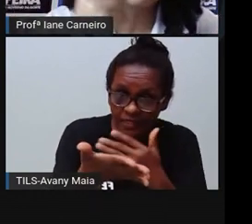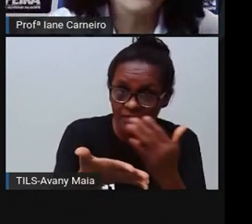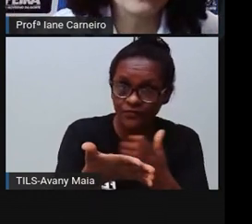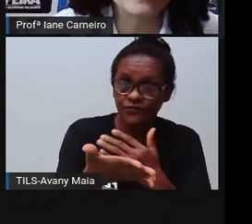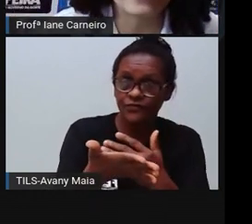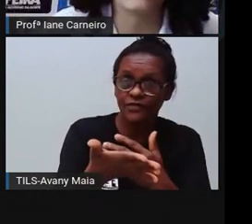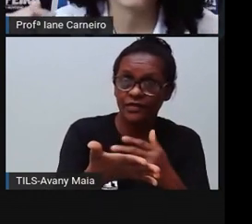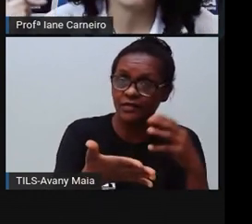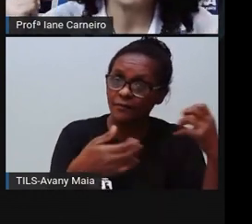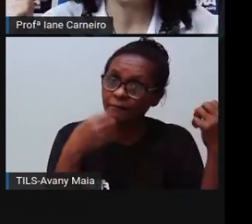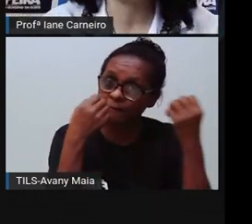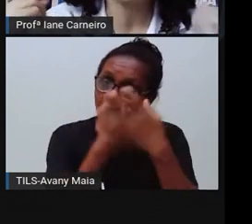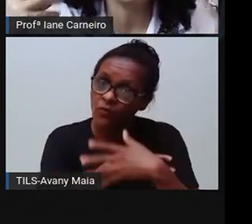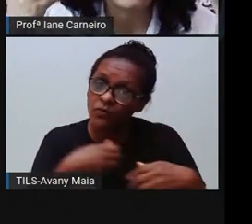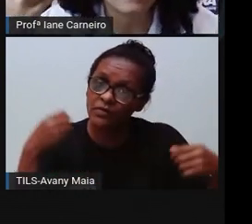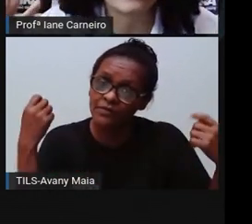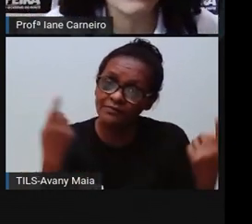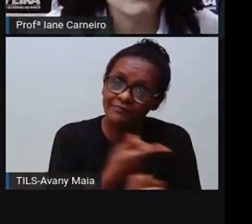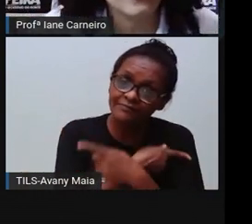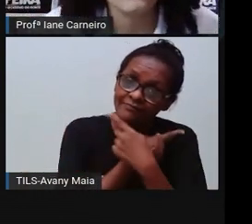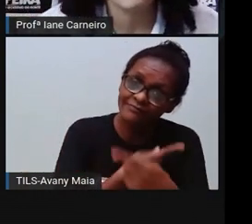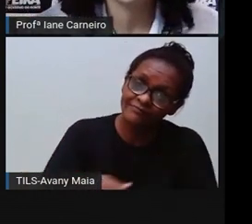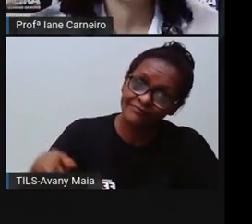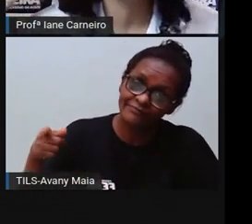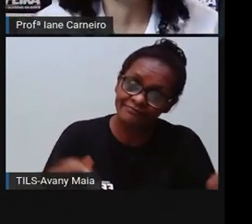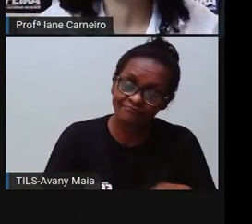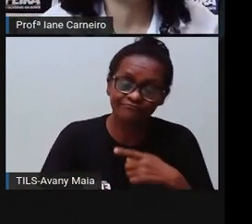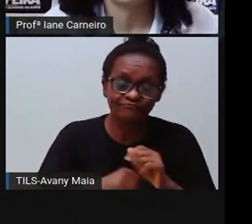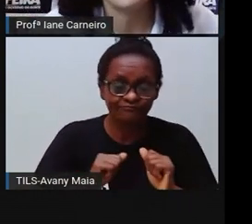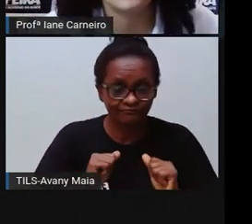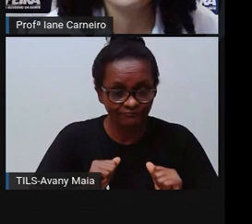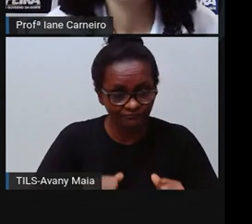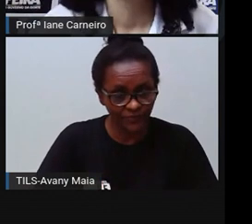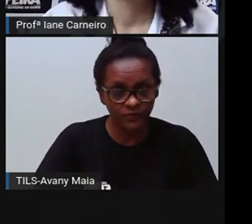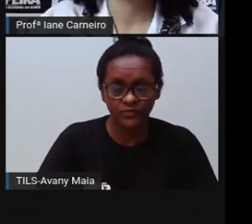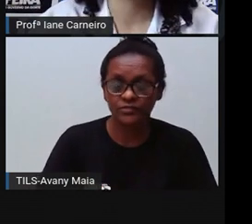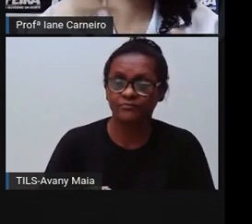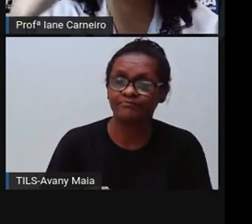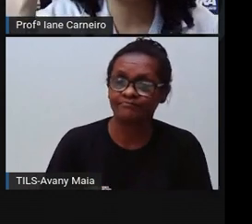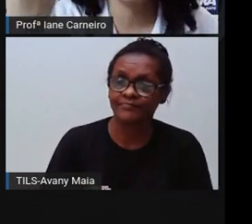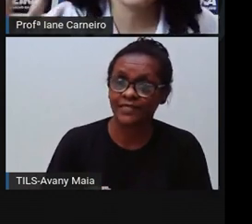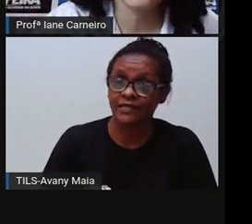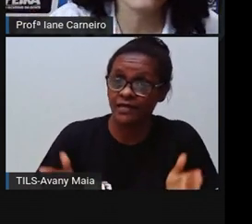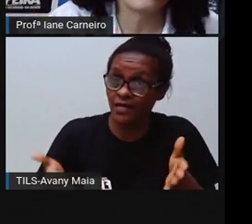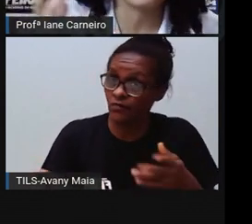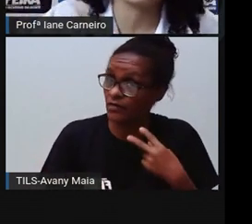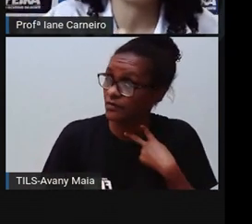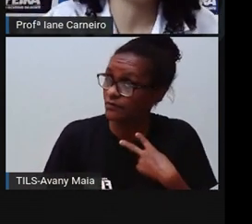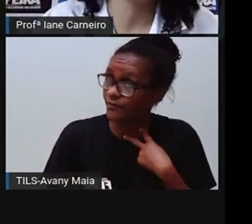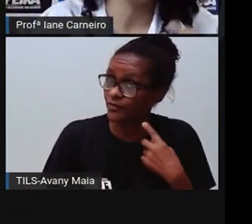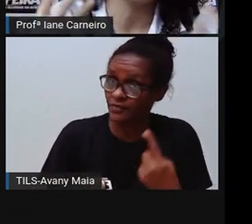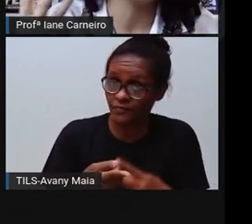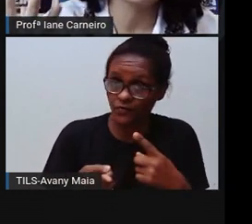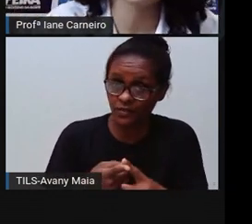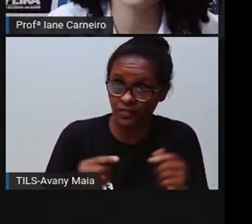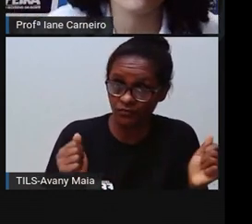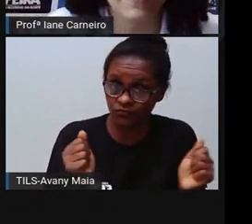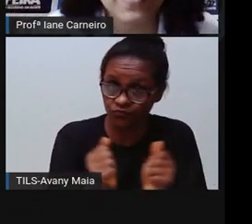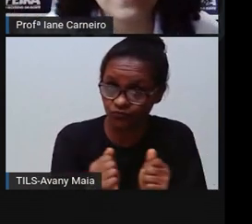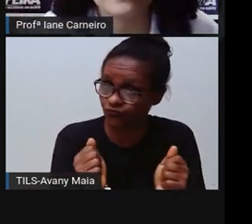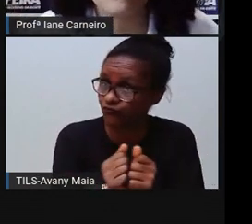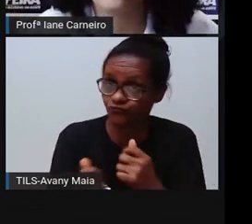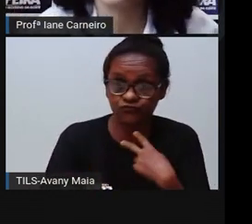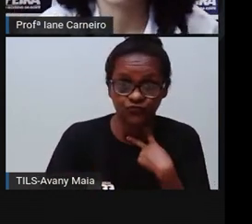a música de boa qualidade, a teatro, né? Infelizmente, com a pandemia, as atividades do Cuca presencialmente tiveram que ser